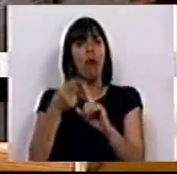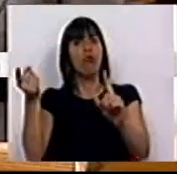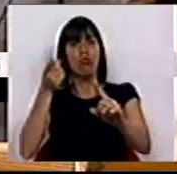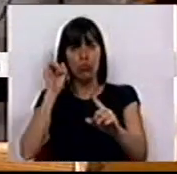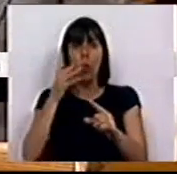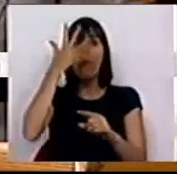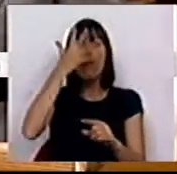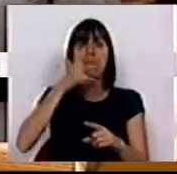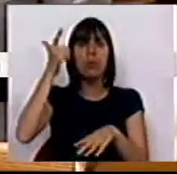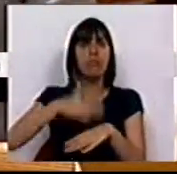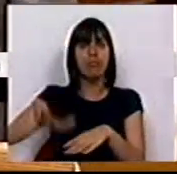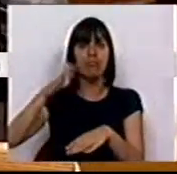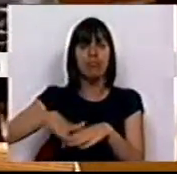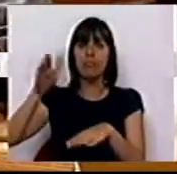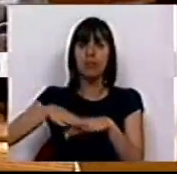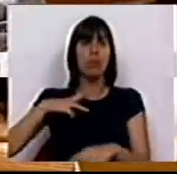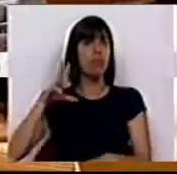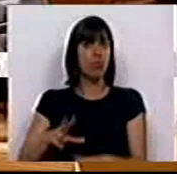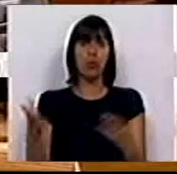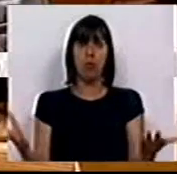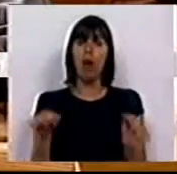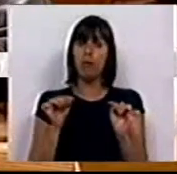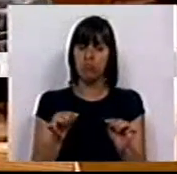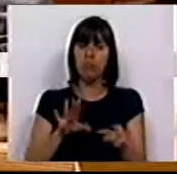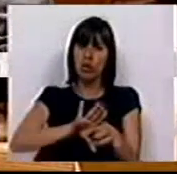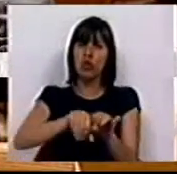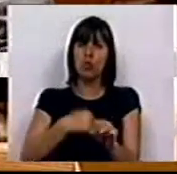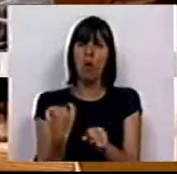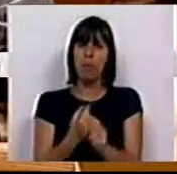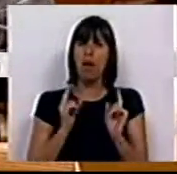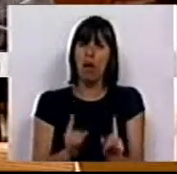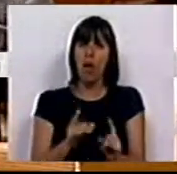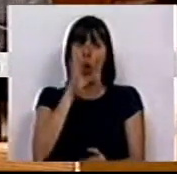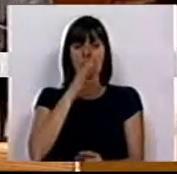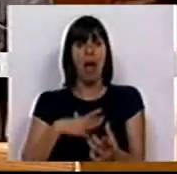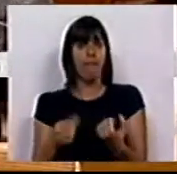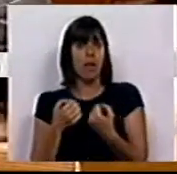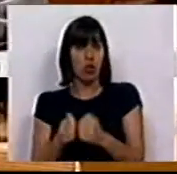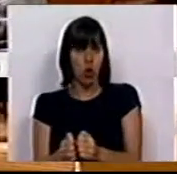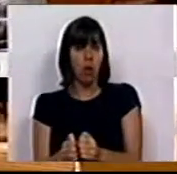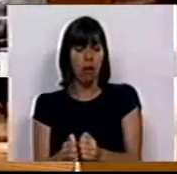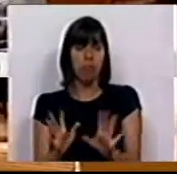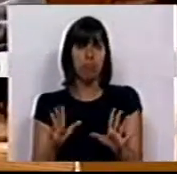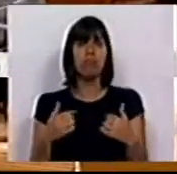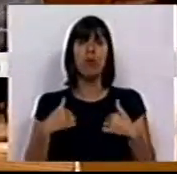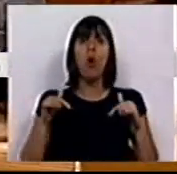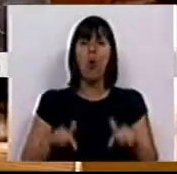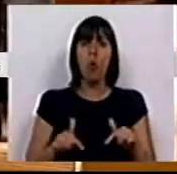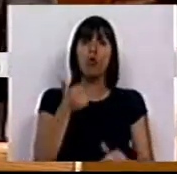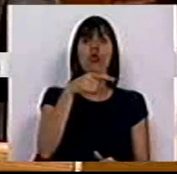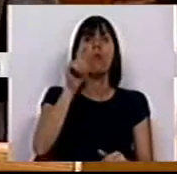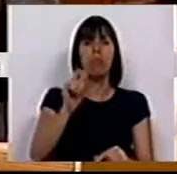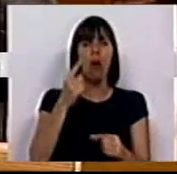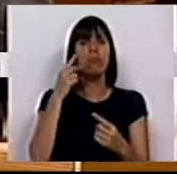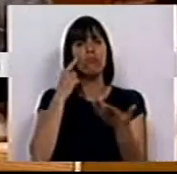jovens, que por dia saem do nosso país. Esta é a destruição do emprego que o Governo quer esconder. Nós hoje, aqui, o Bloco de